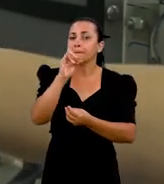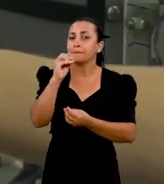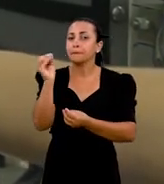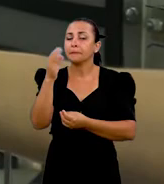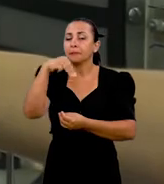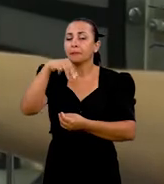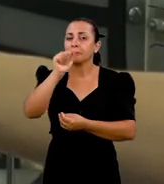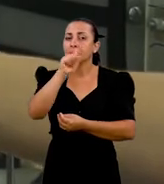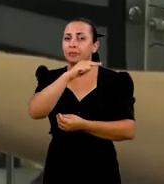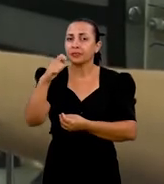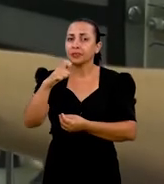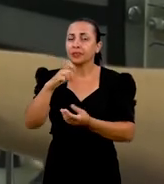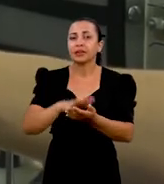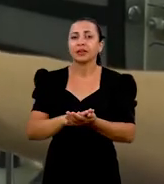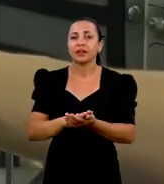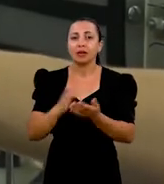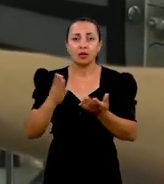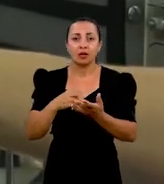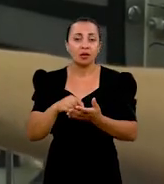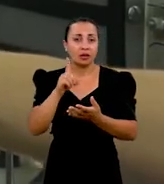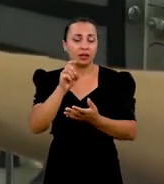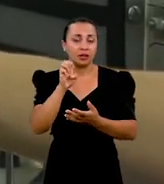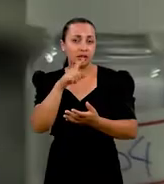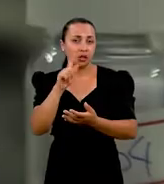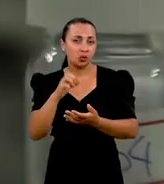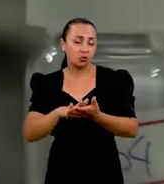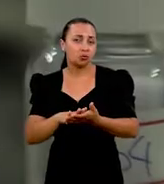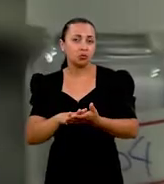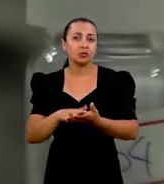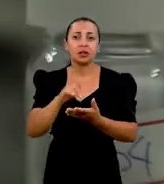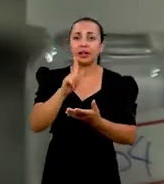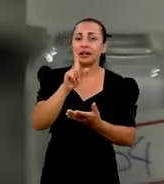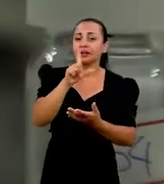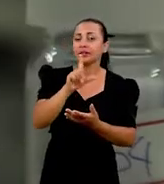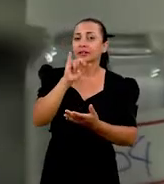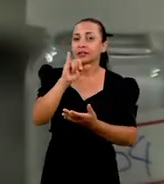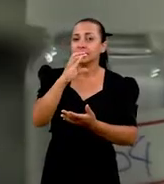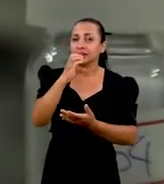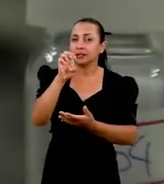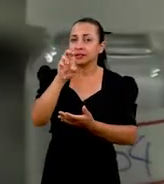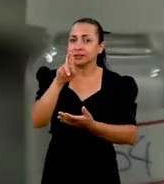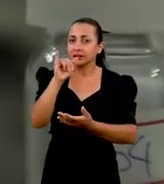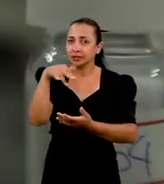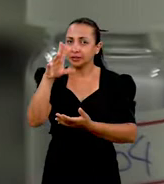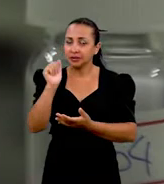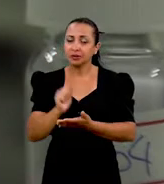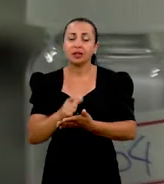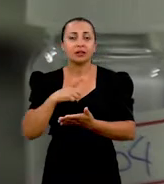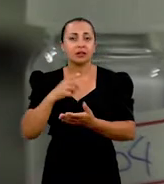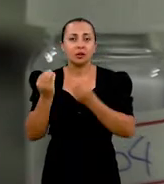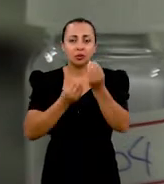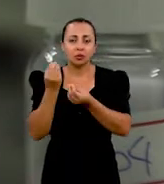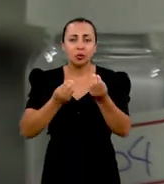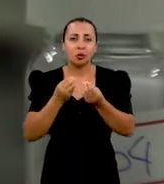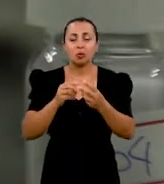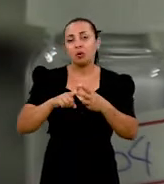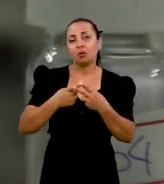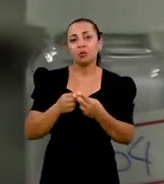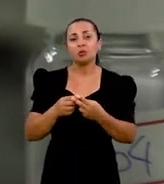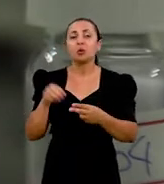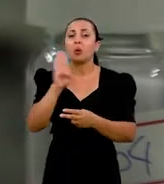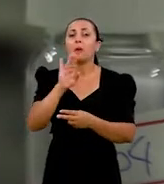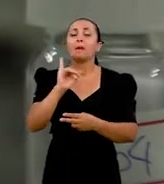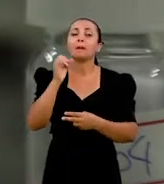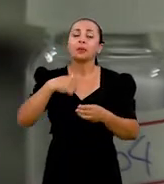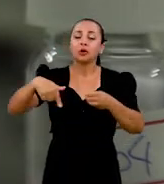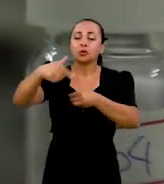O principal componente empregado atualmente é o glicerol, que é denominado glicerina, sendo esse produto um resíduo do processo de produção